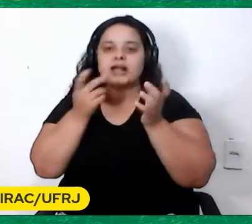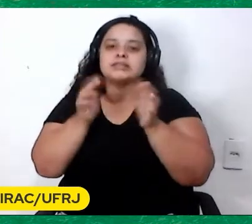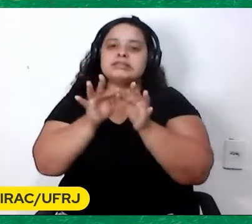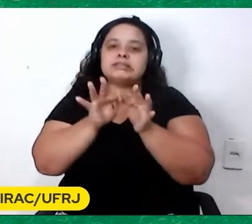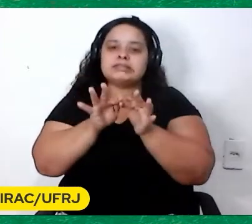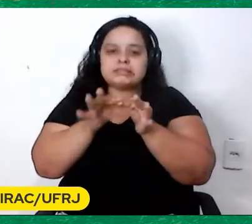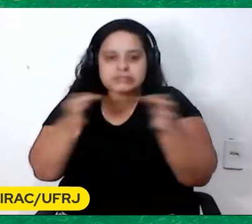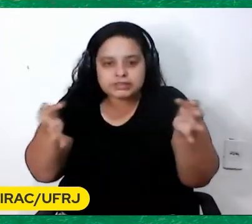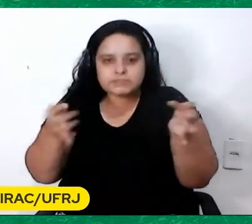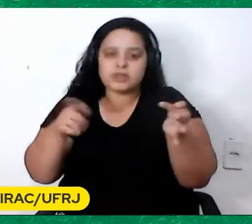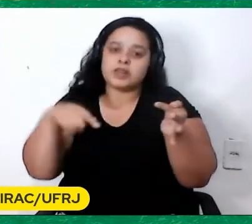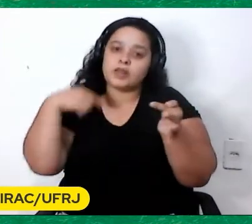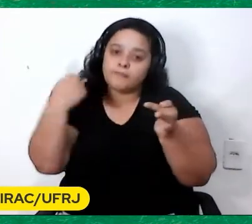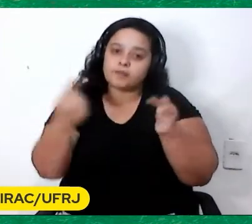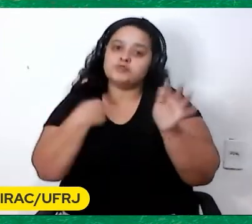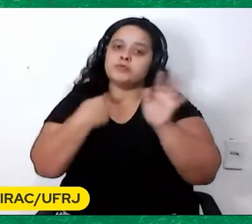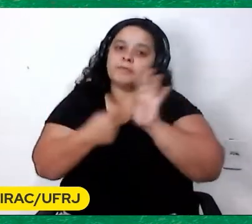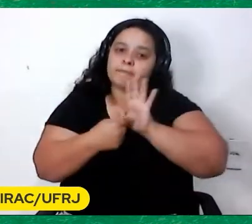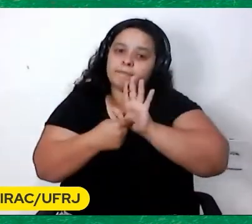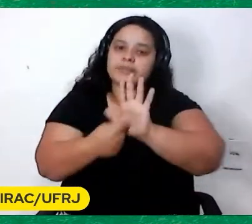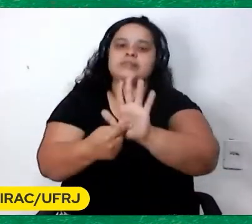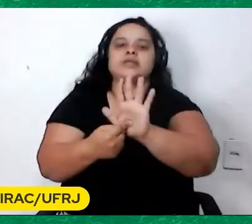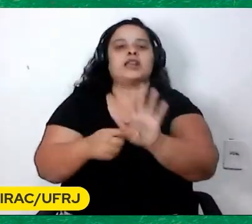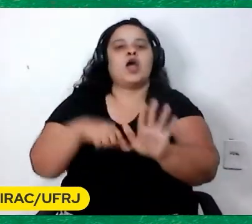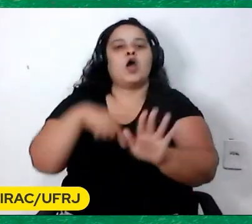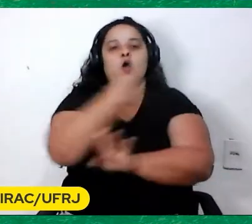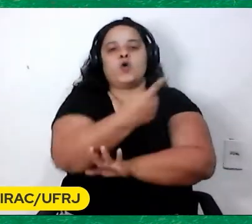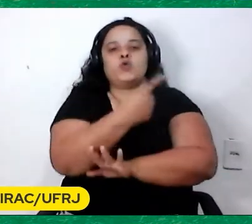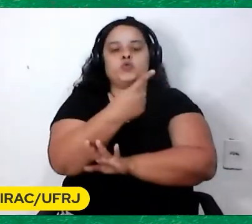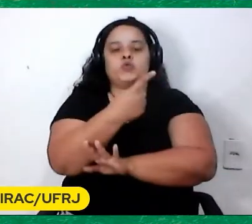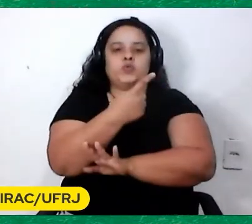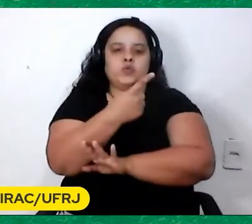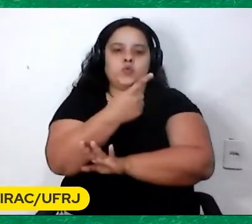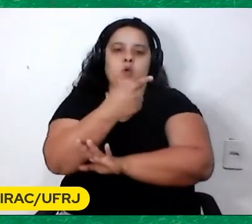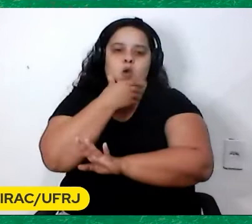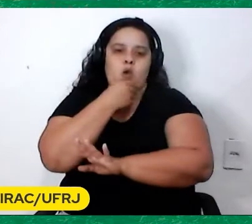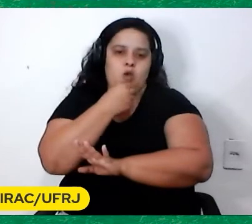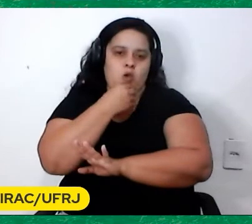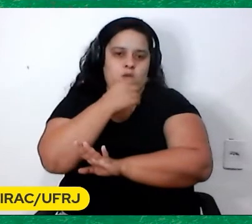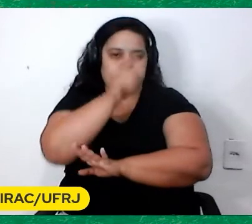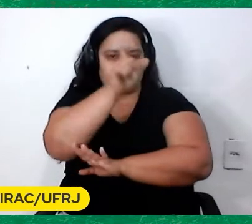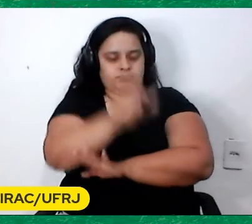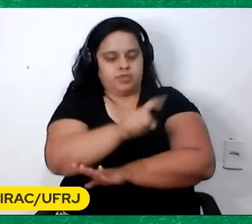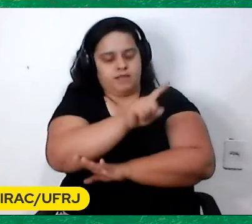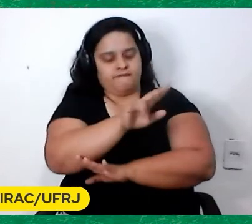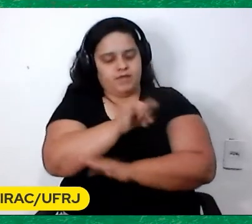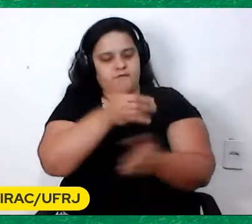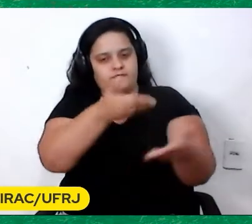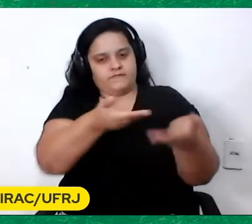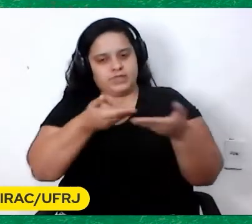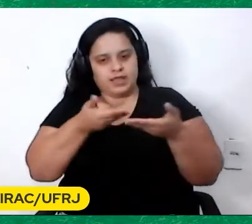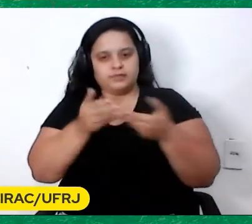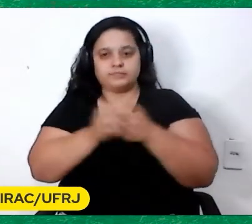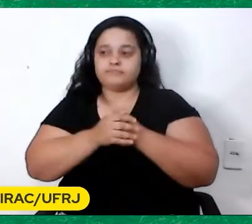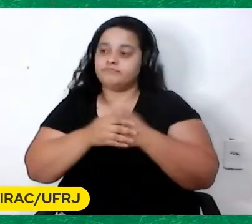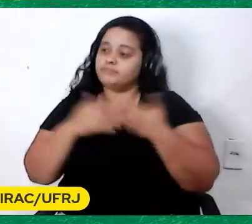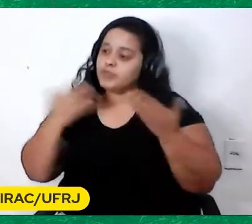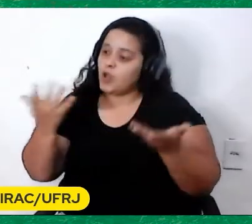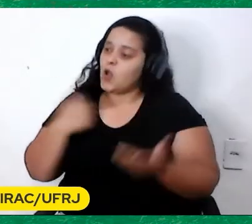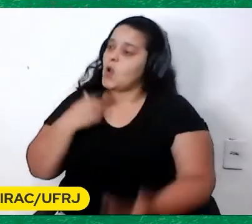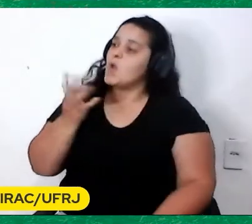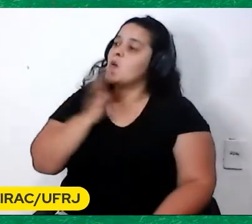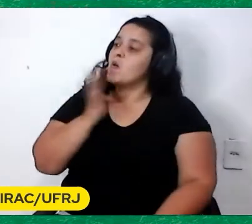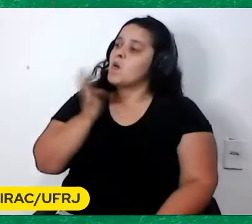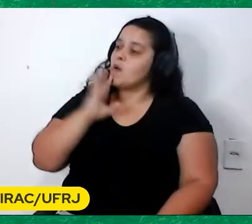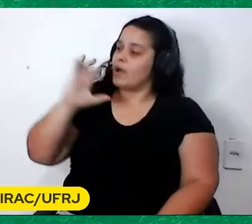seguir aqui Com a apresentação do nosso outro Combinado especial Bom, eu conheci o Capô Montando o filme